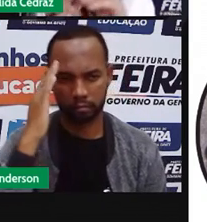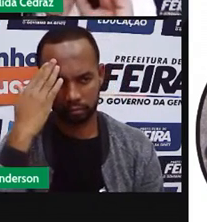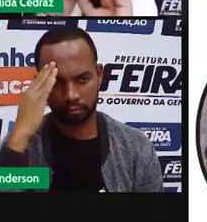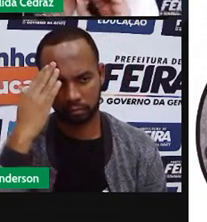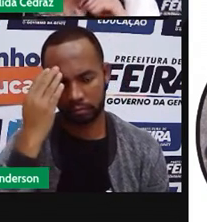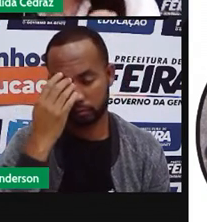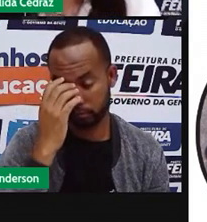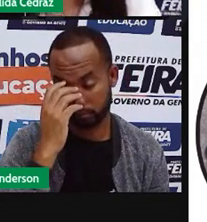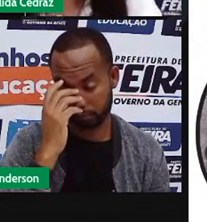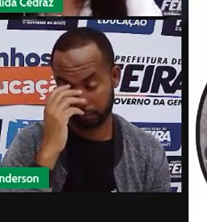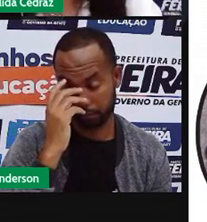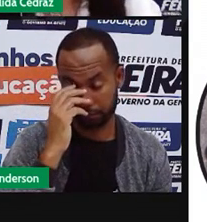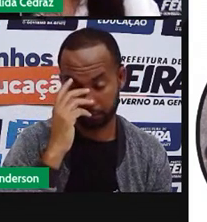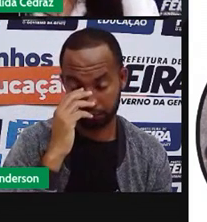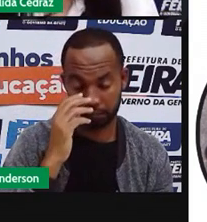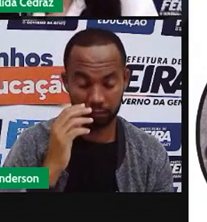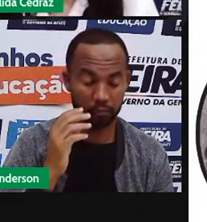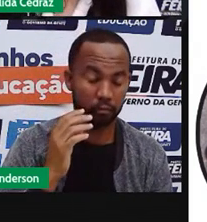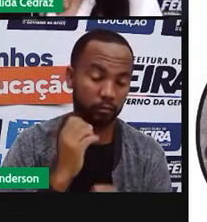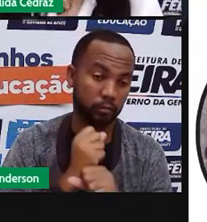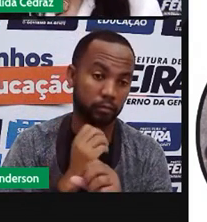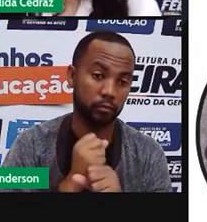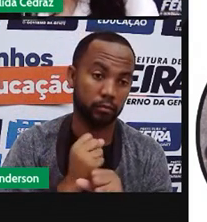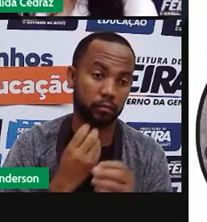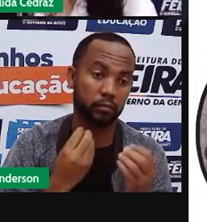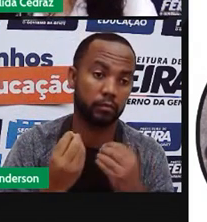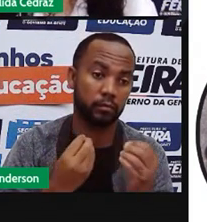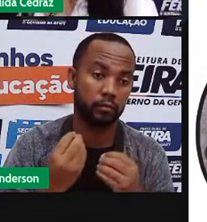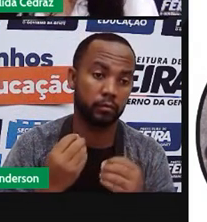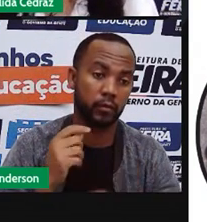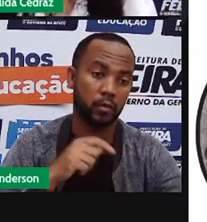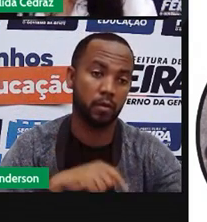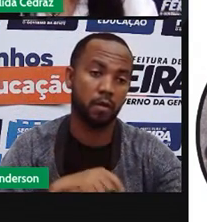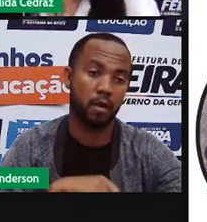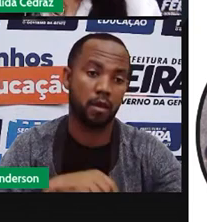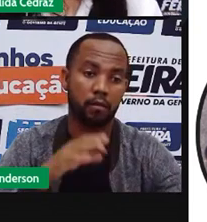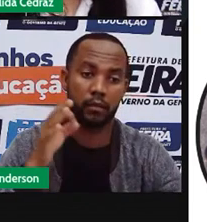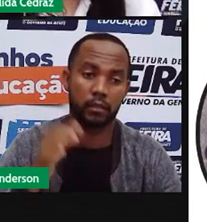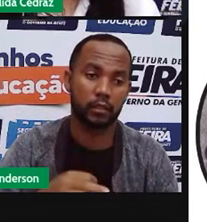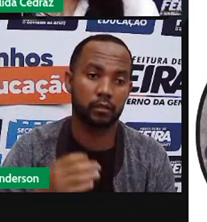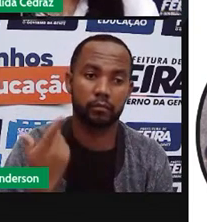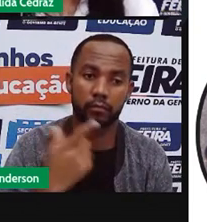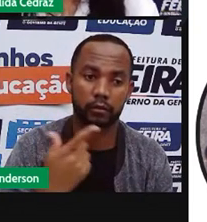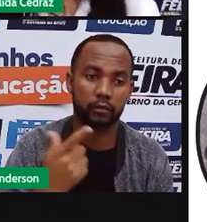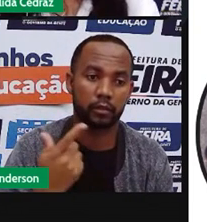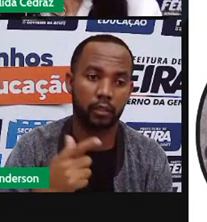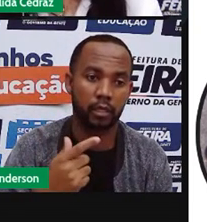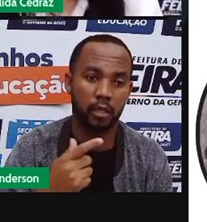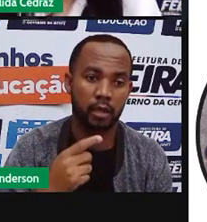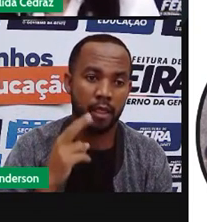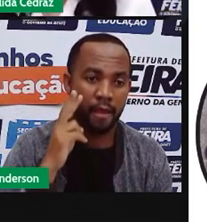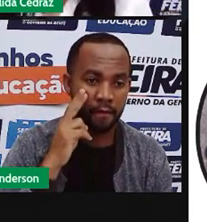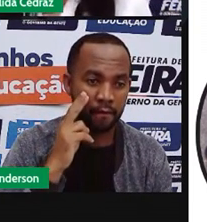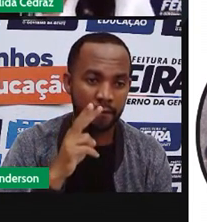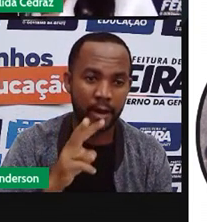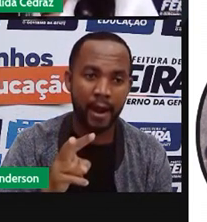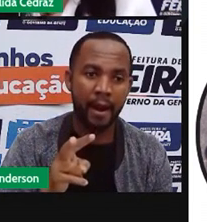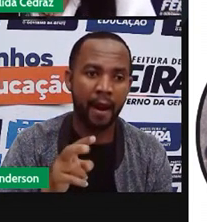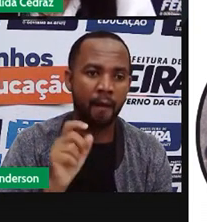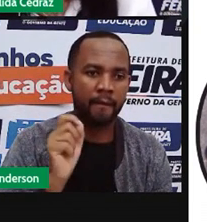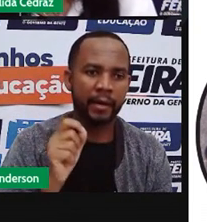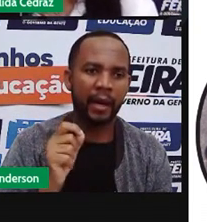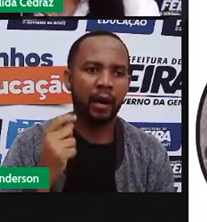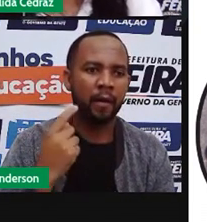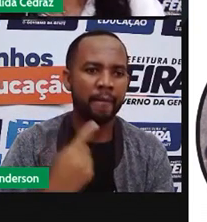essa sombra não tem um horário fixo Arthur foi observar no horário que eu